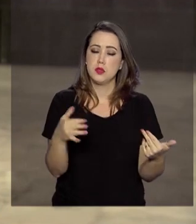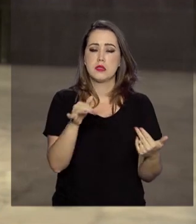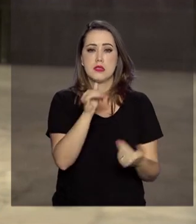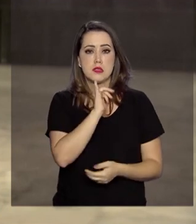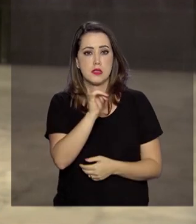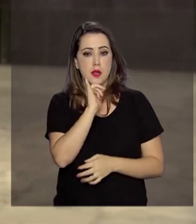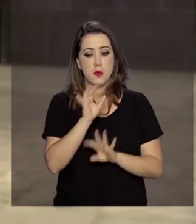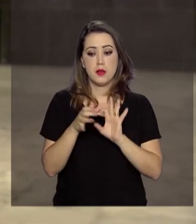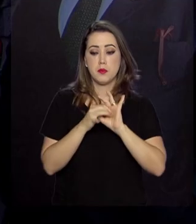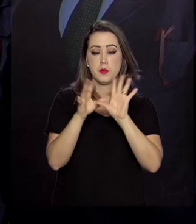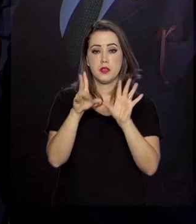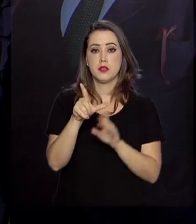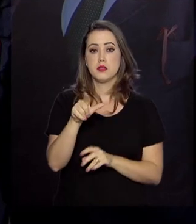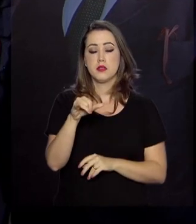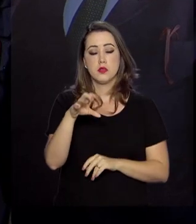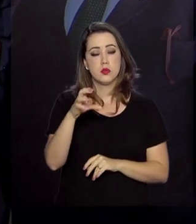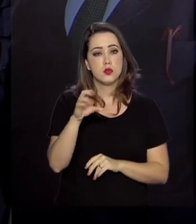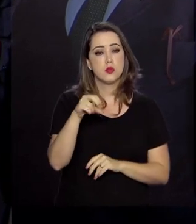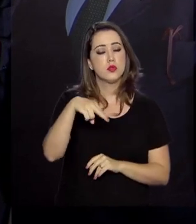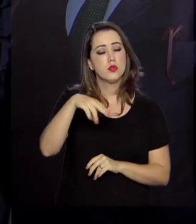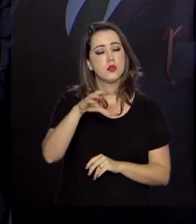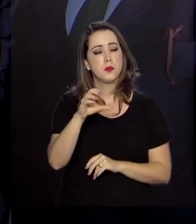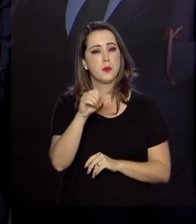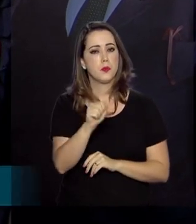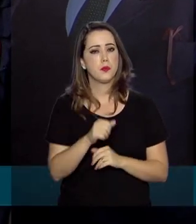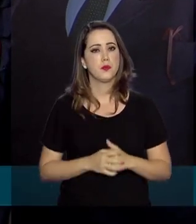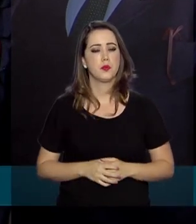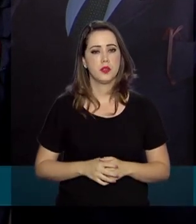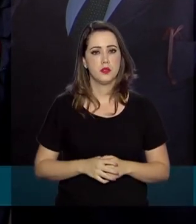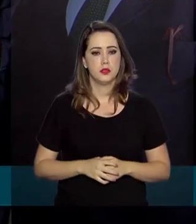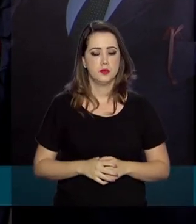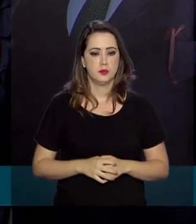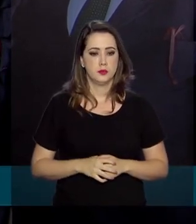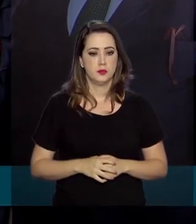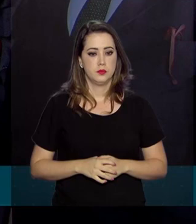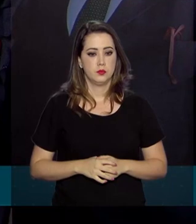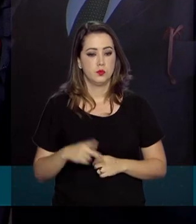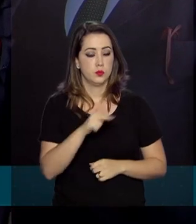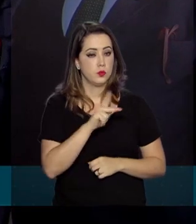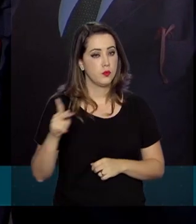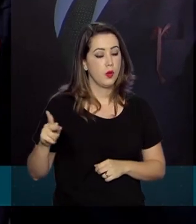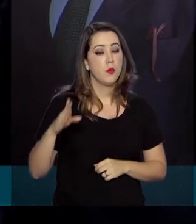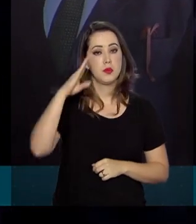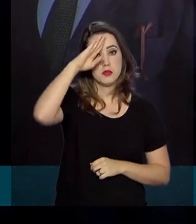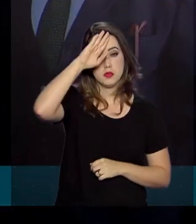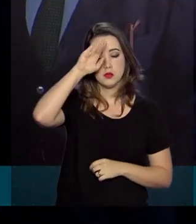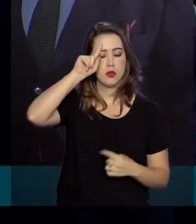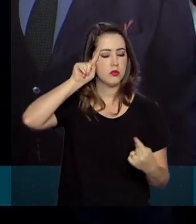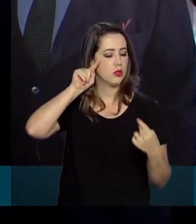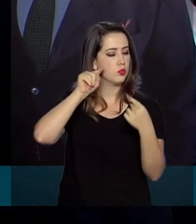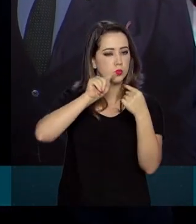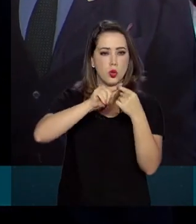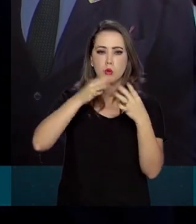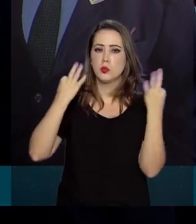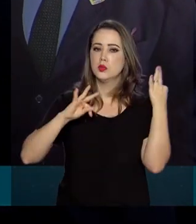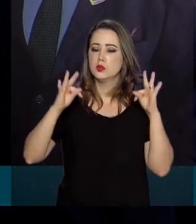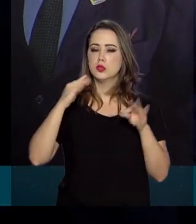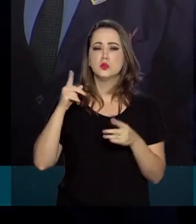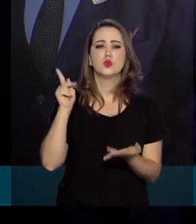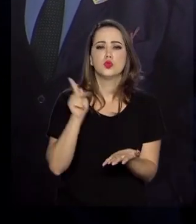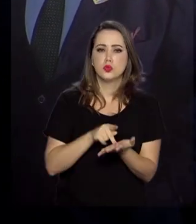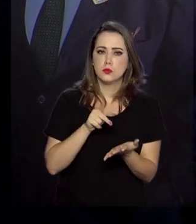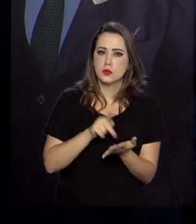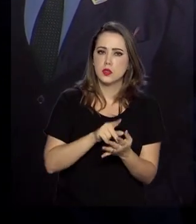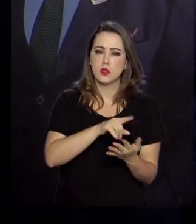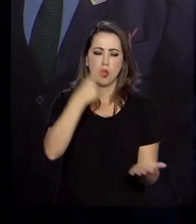emissão de licenças. O presidente está muito alinhado para que o turismo possa realmente ocupar um espaço